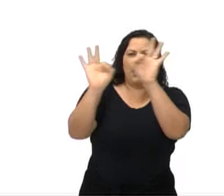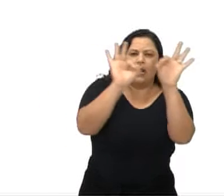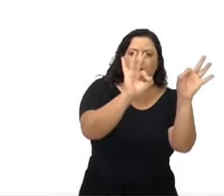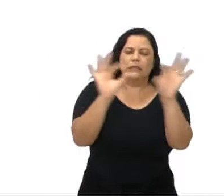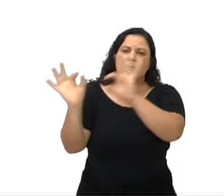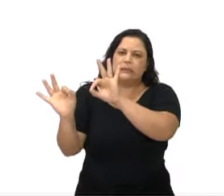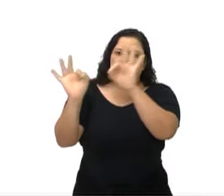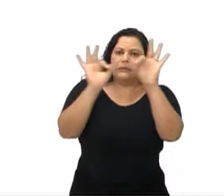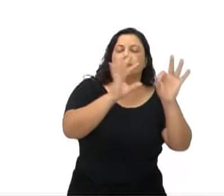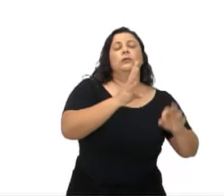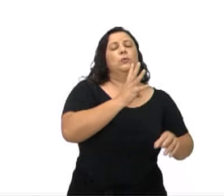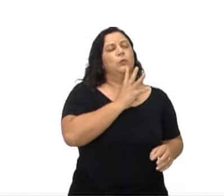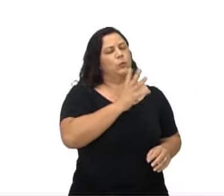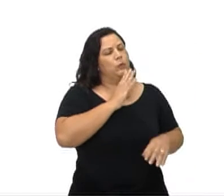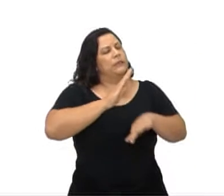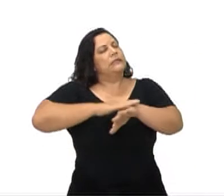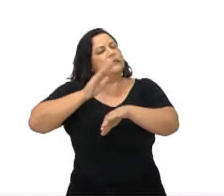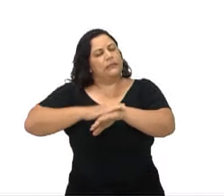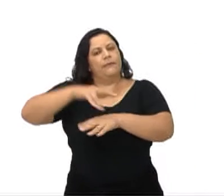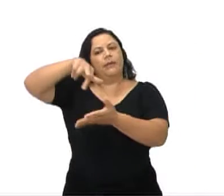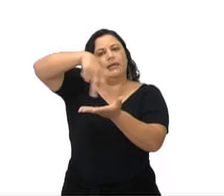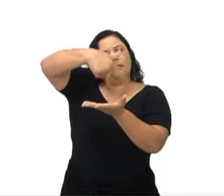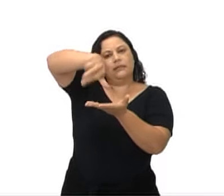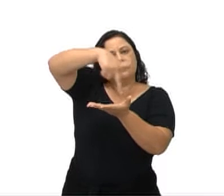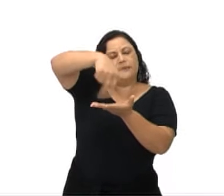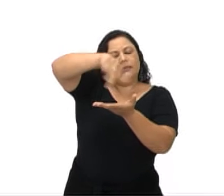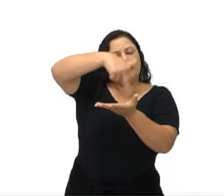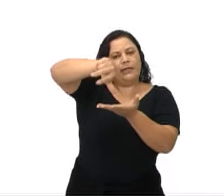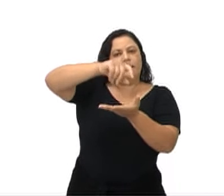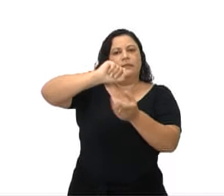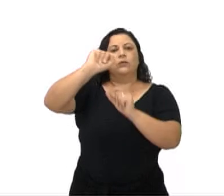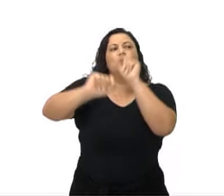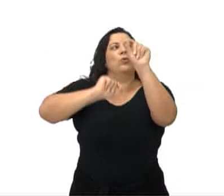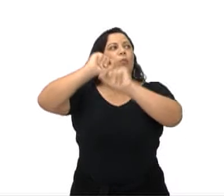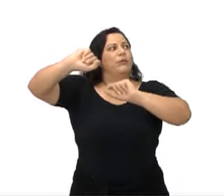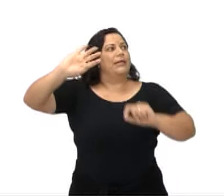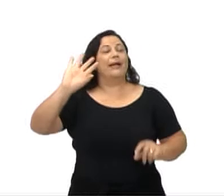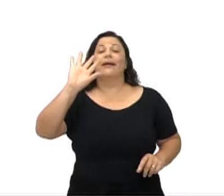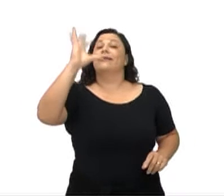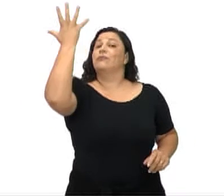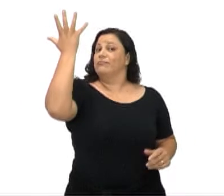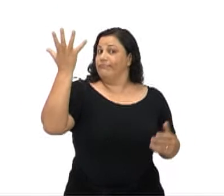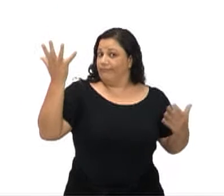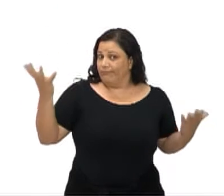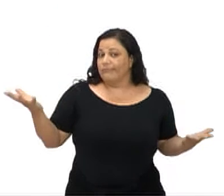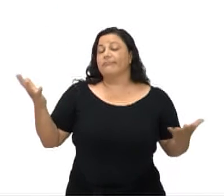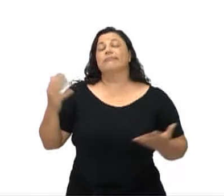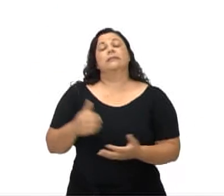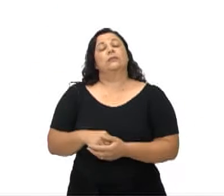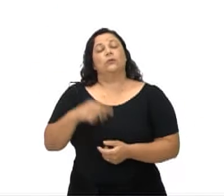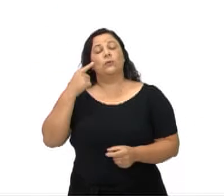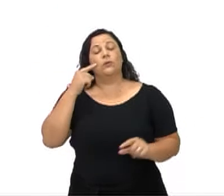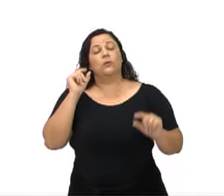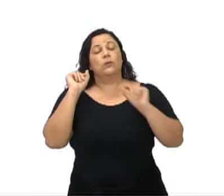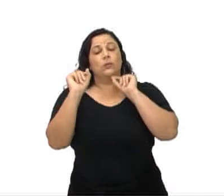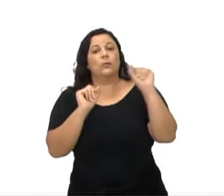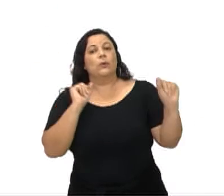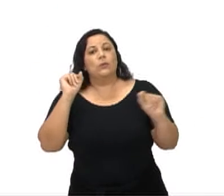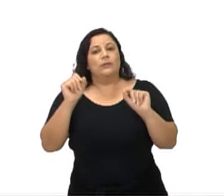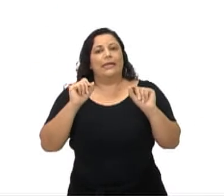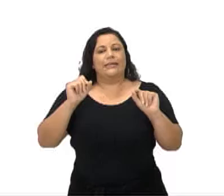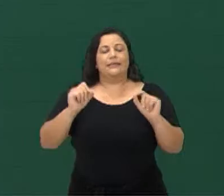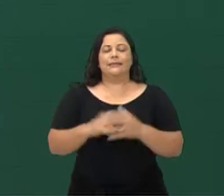um pouco mais dessa dança, como ela se acontece, como que ela acontece nessa